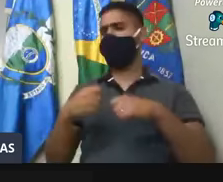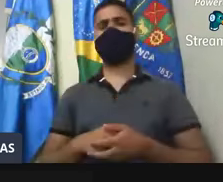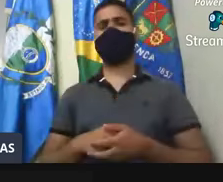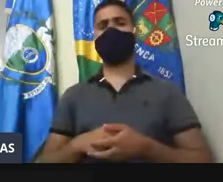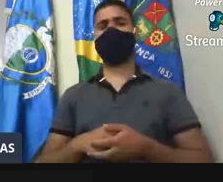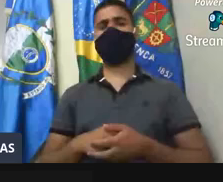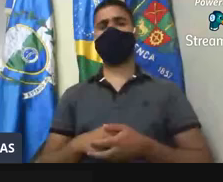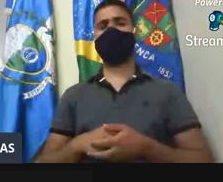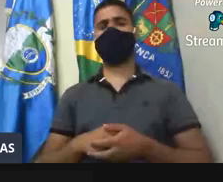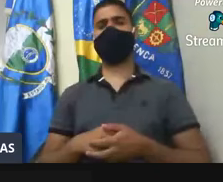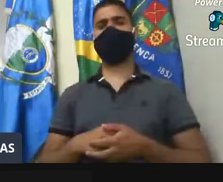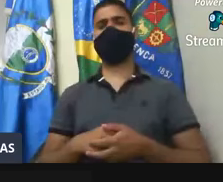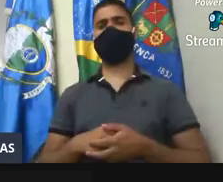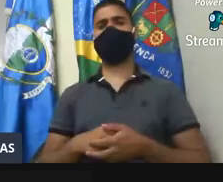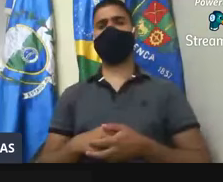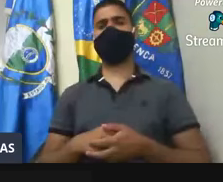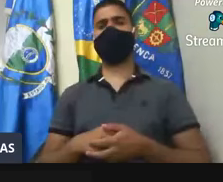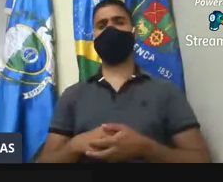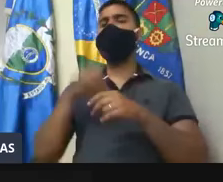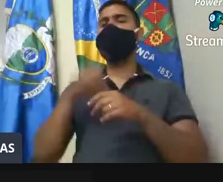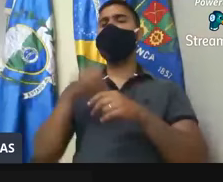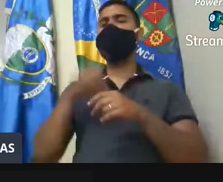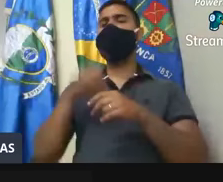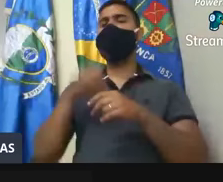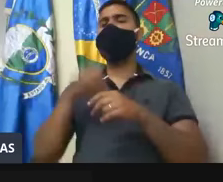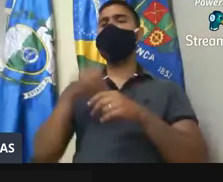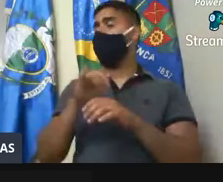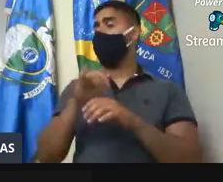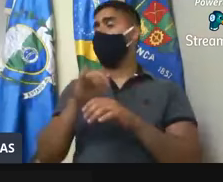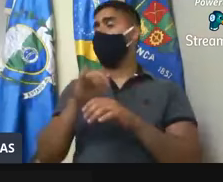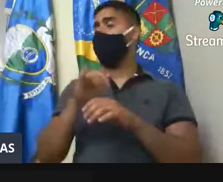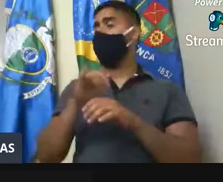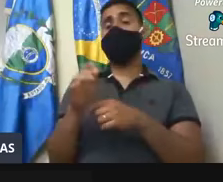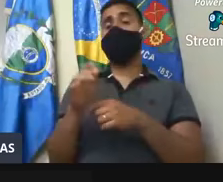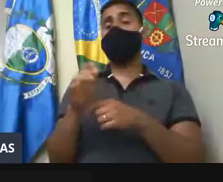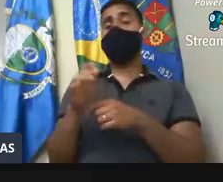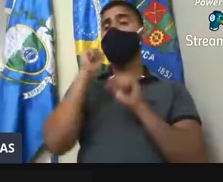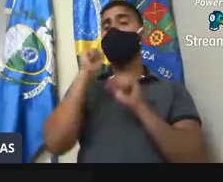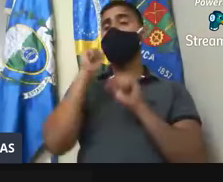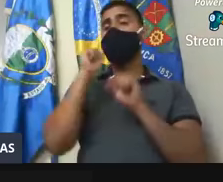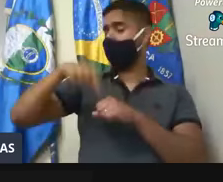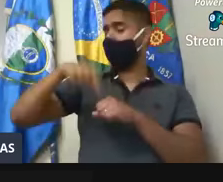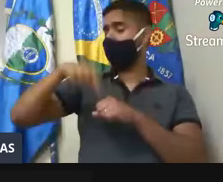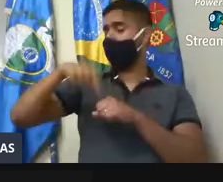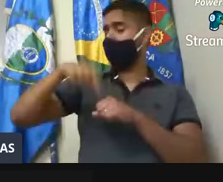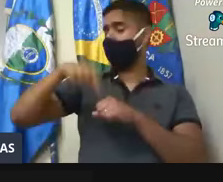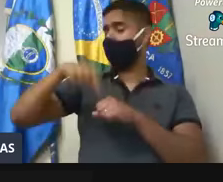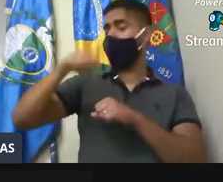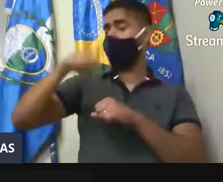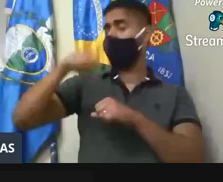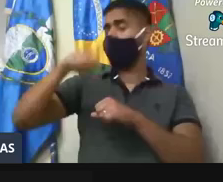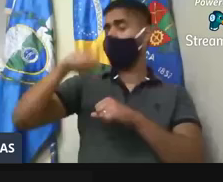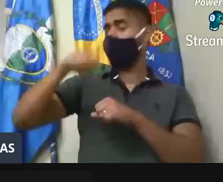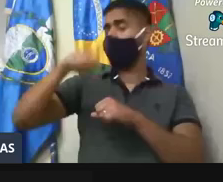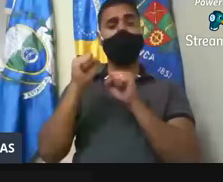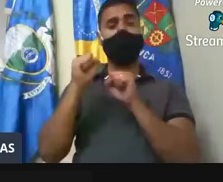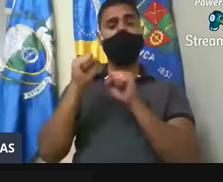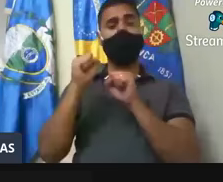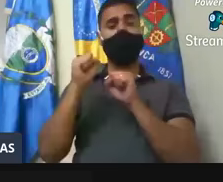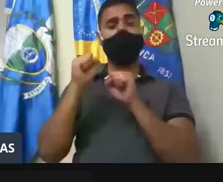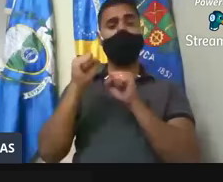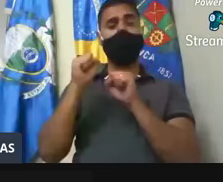documentos estão disponíveis para todos os vereadores, na prefeitura, na hora que quiser. Então, acho que usar a casa